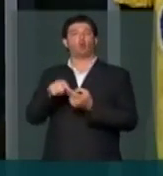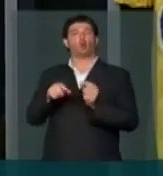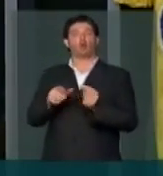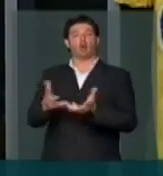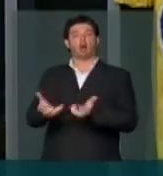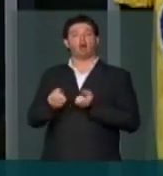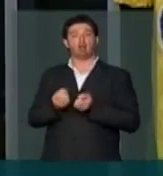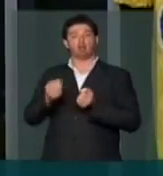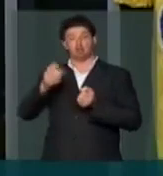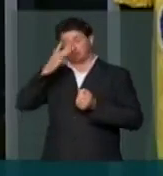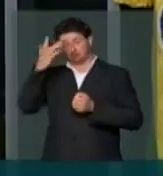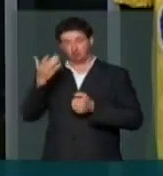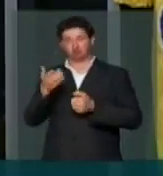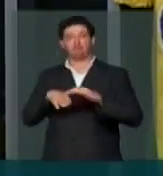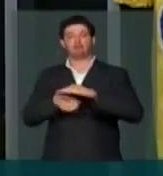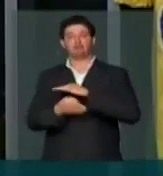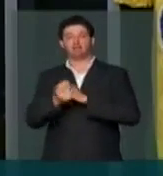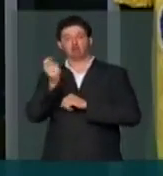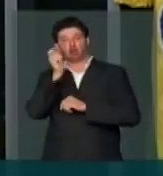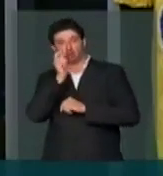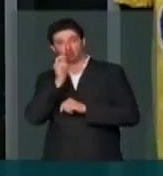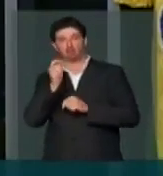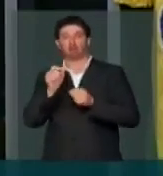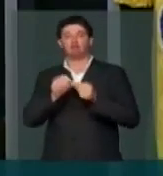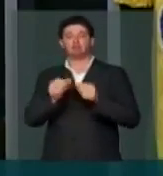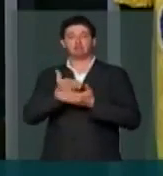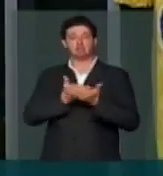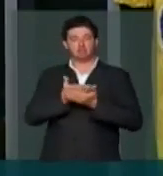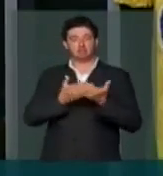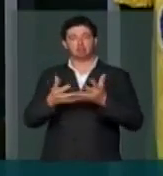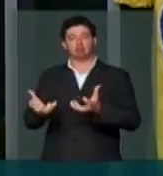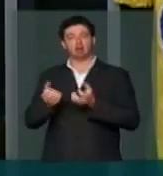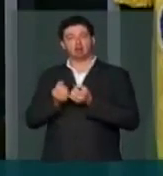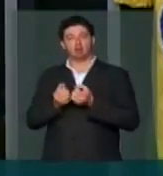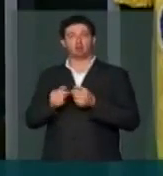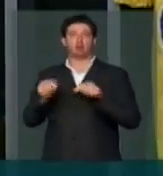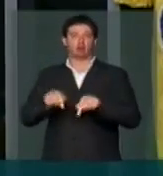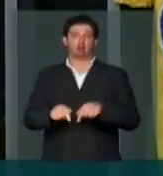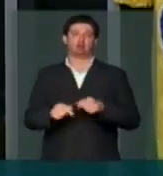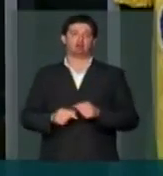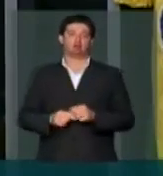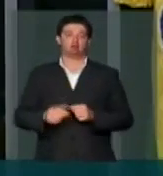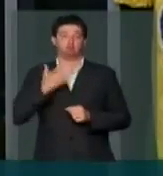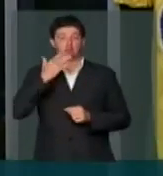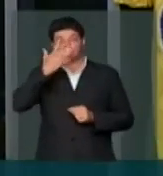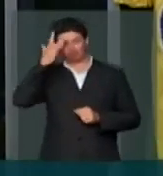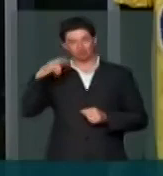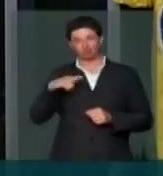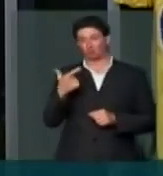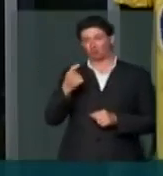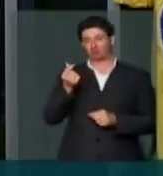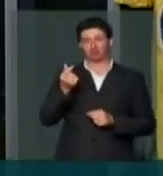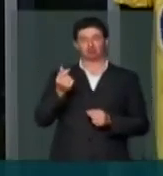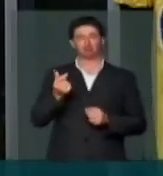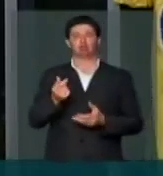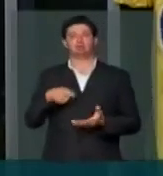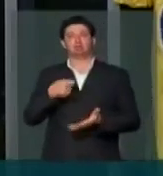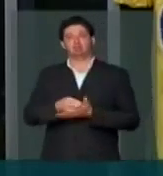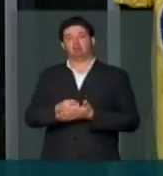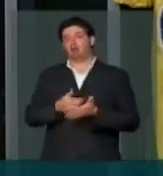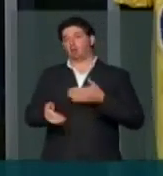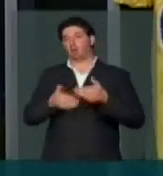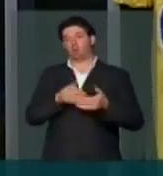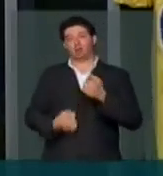de atender os dependentes químicos, de fazer o tratamento, de acolhimento, aqueles que não têm condição de ter